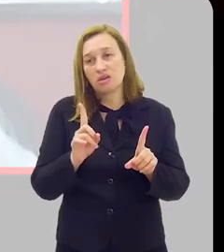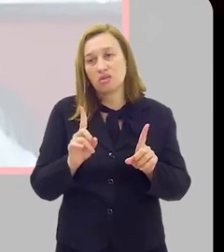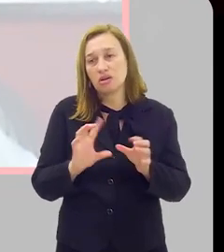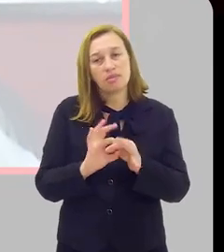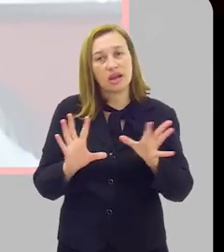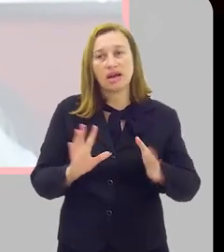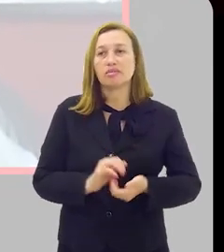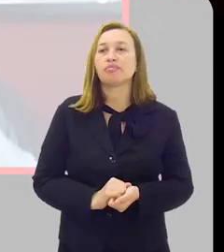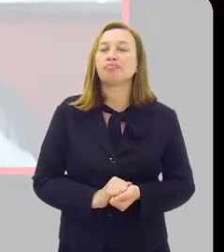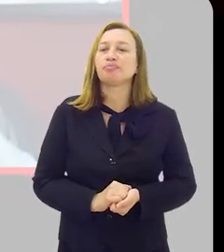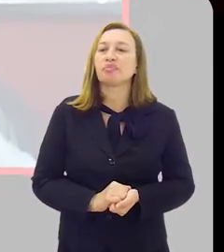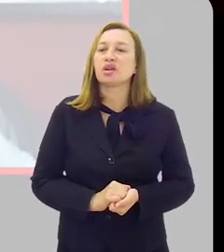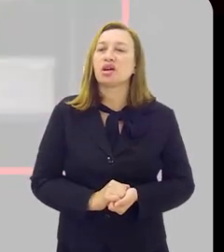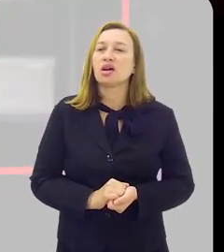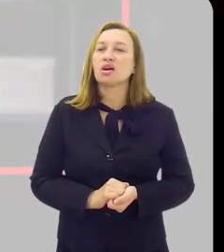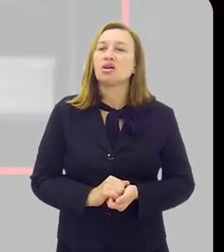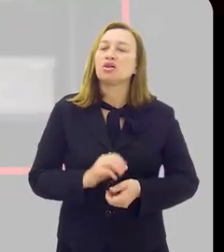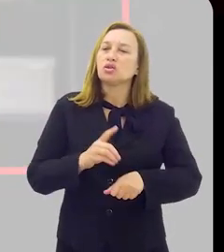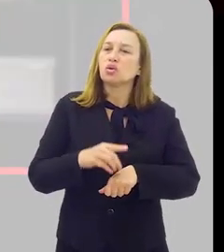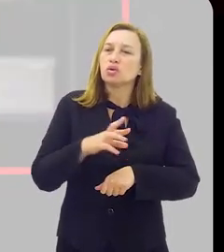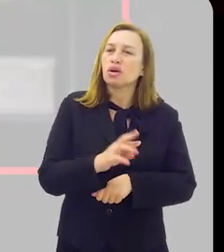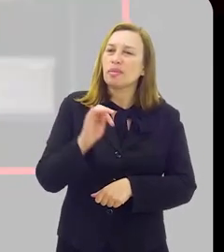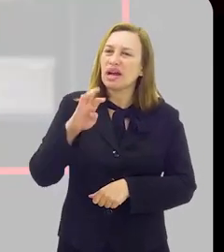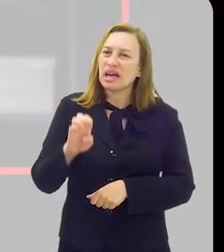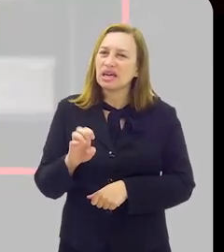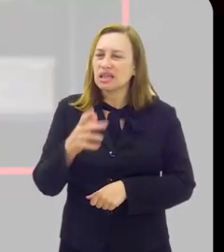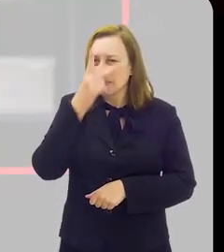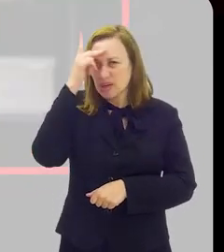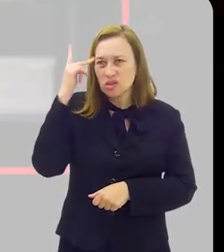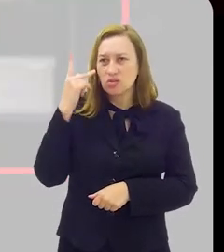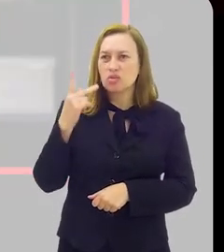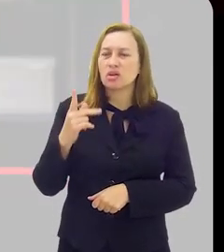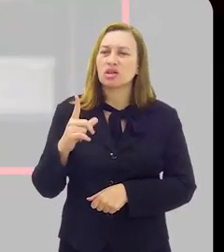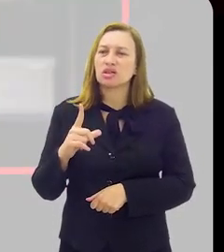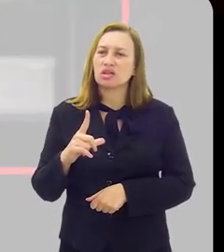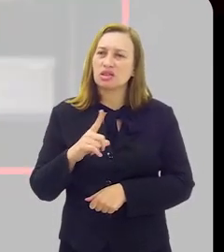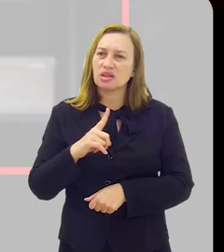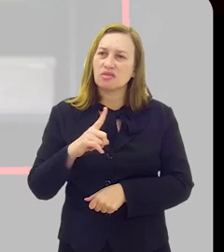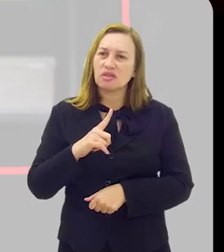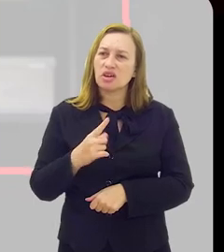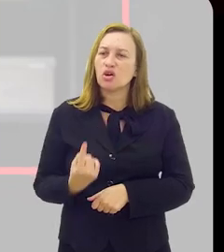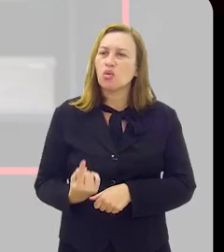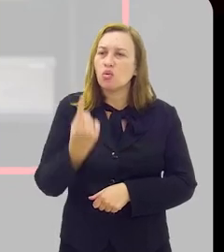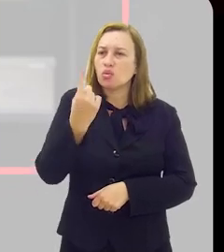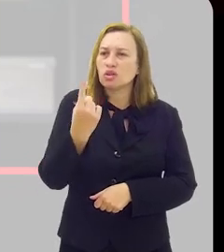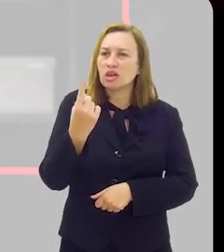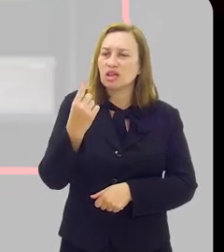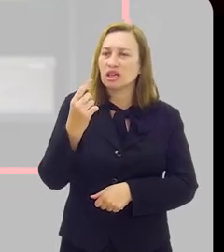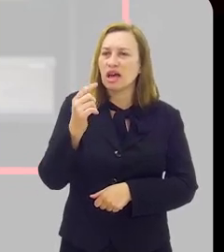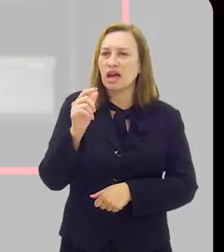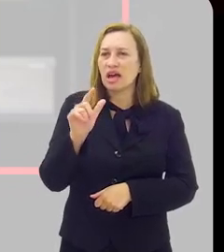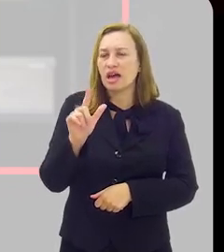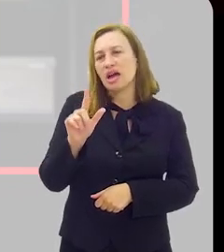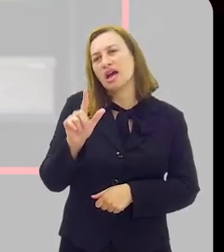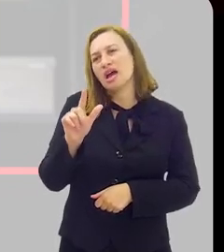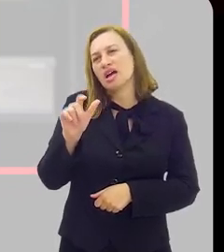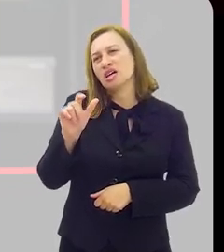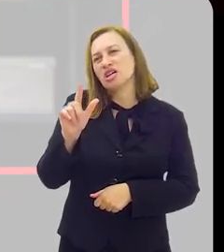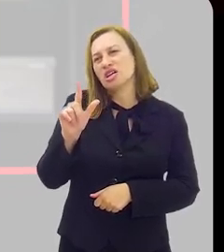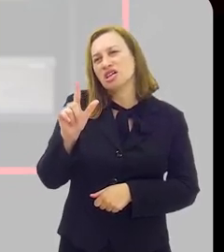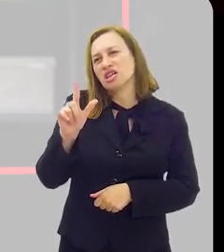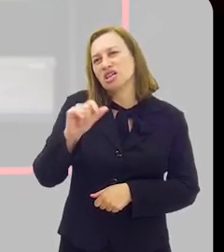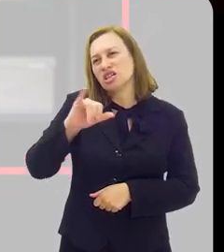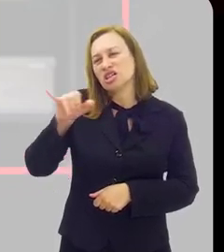enfim, ainda não está autorizada. Doutora Margareth, a pessoa que estiver tomando a dose única da Jâncer, por exemplo, pode tomar a